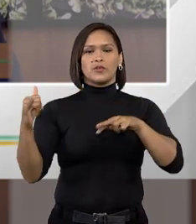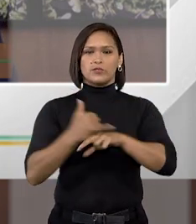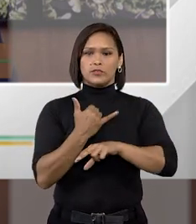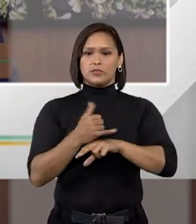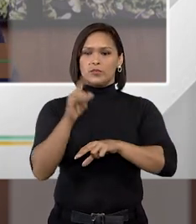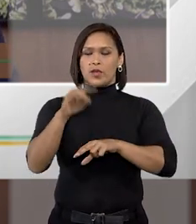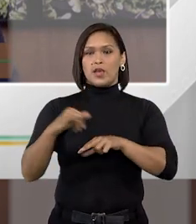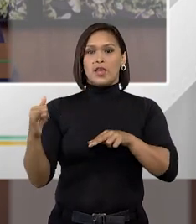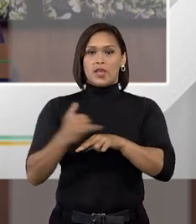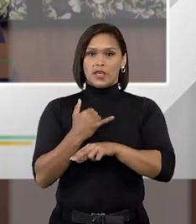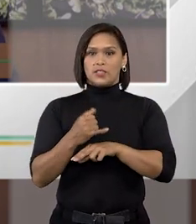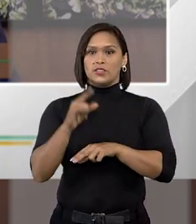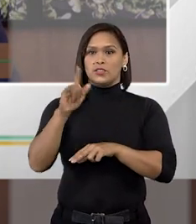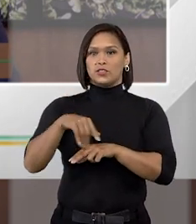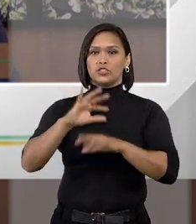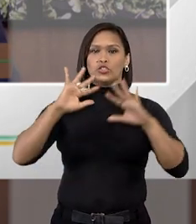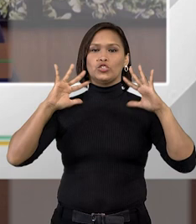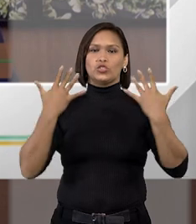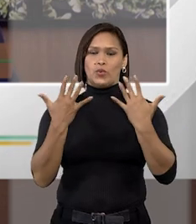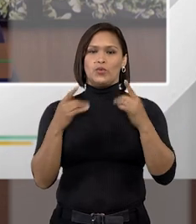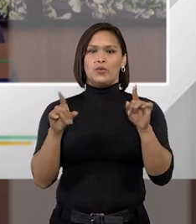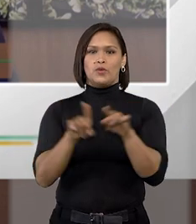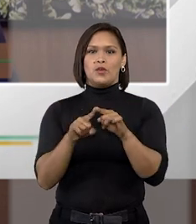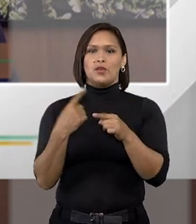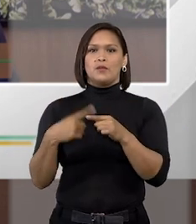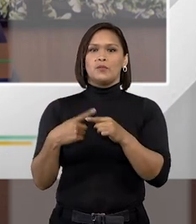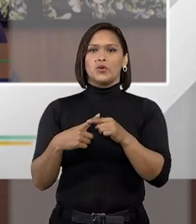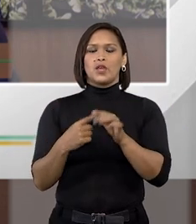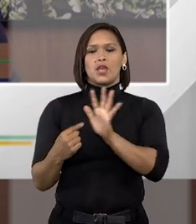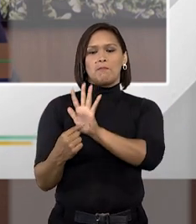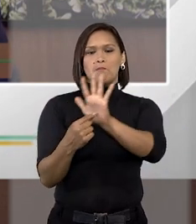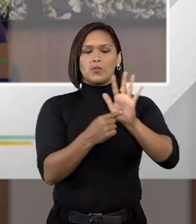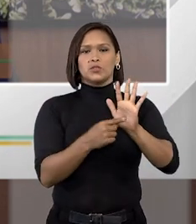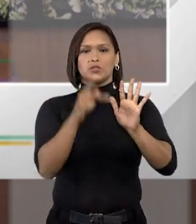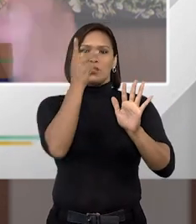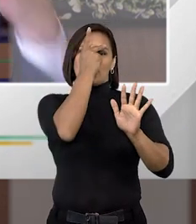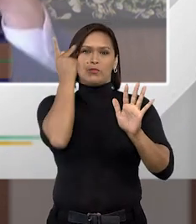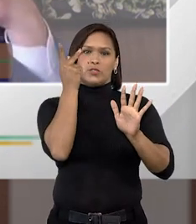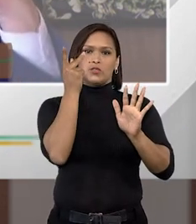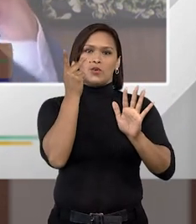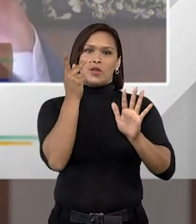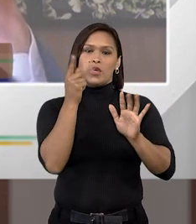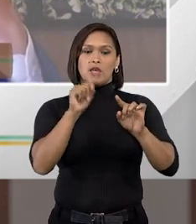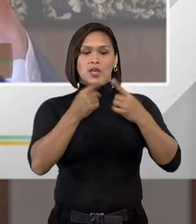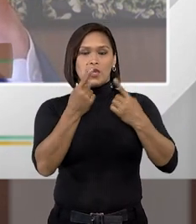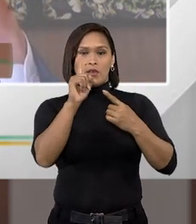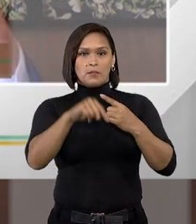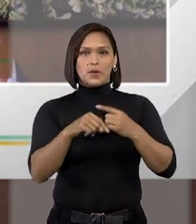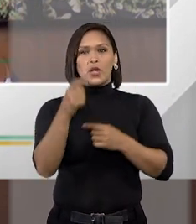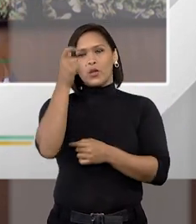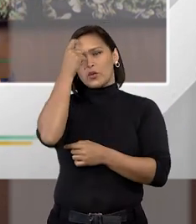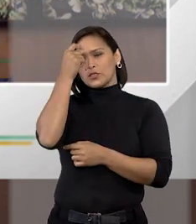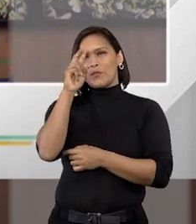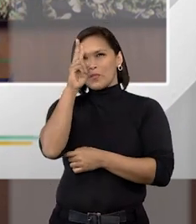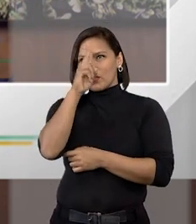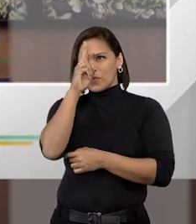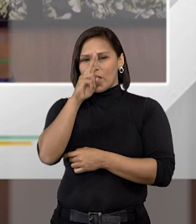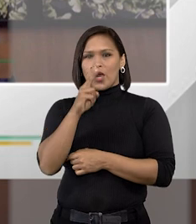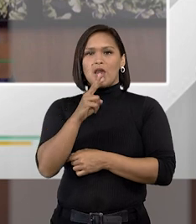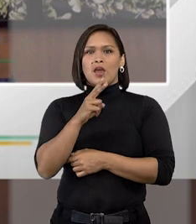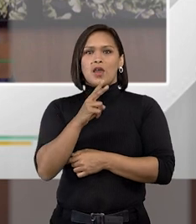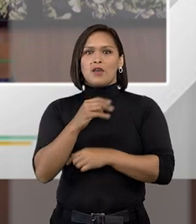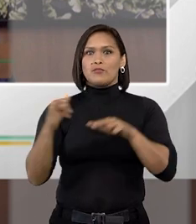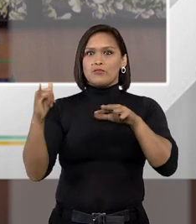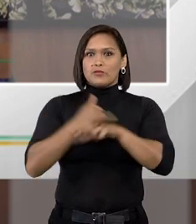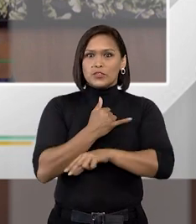esse método é chamado de show up é o método de exibição e é claro que pelo viés cognitivo vamos lembrar que a pessoa acabou